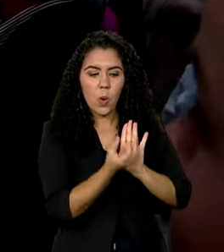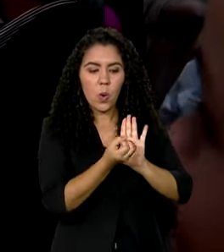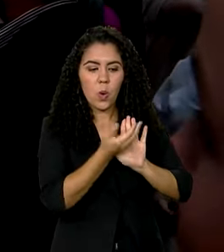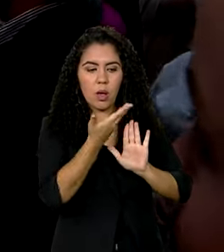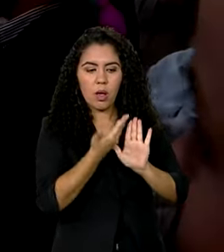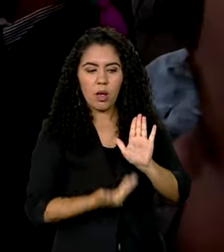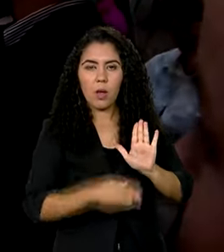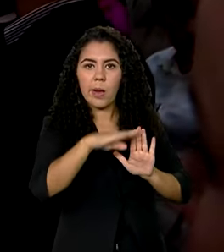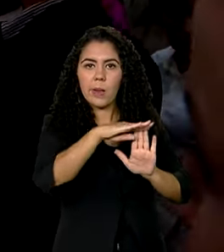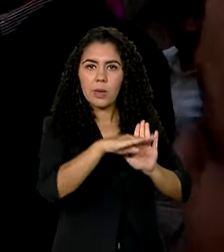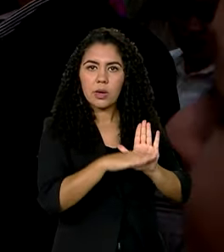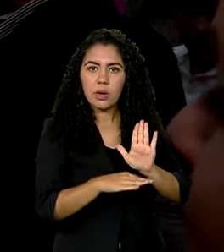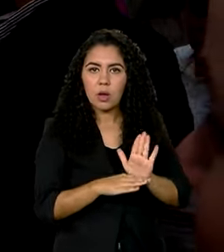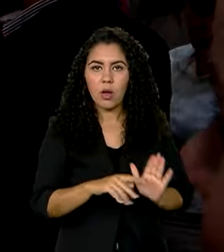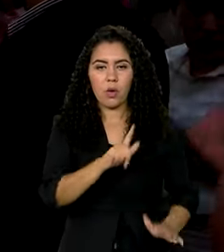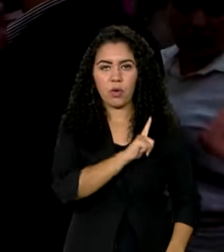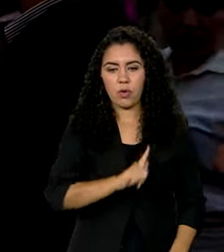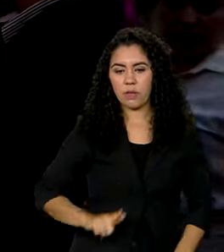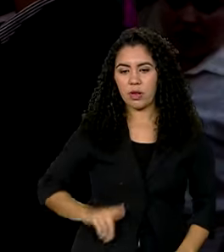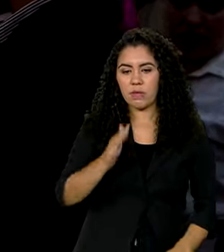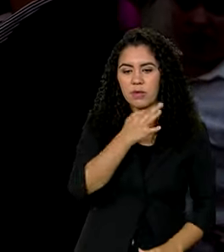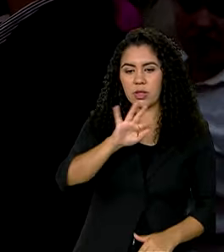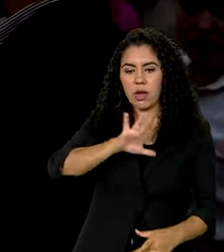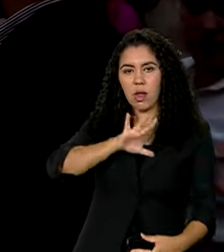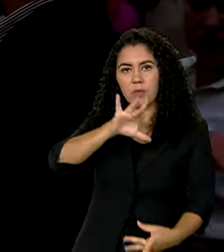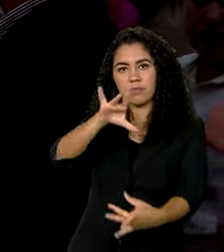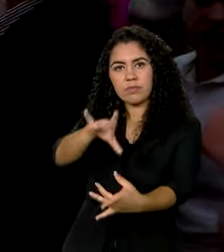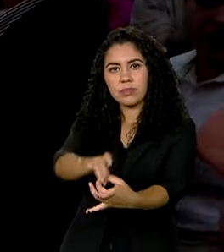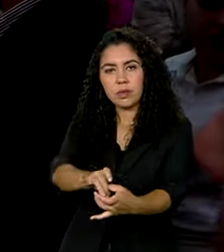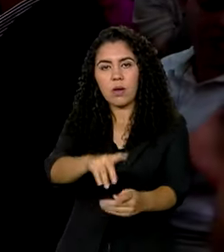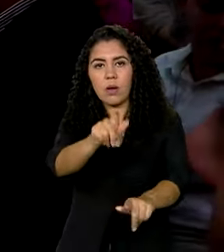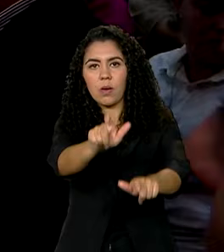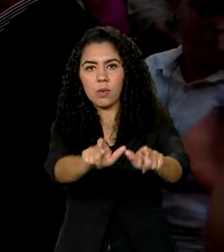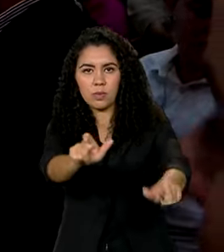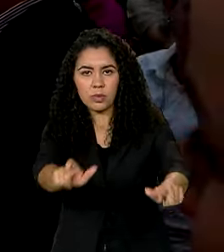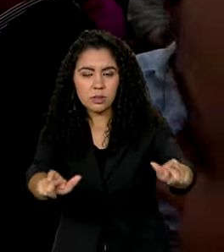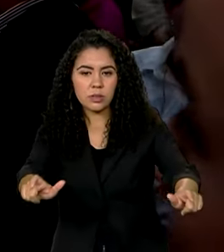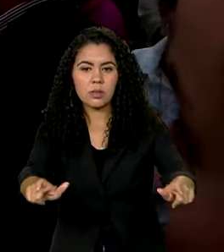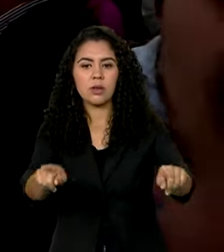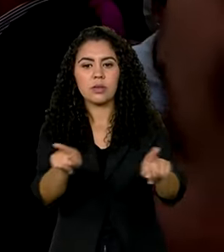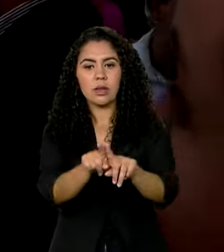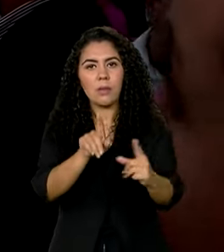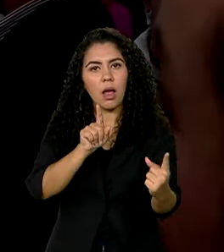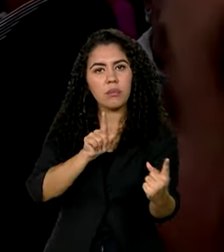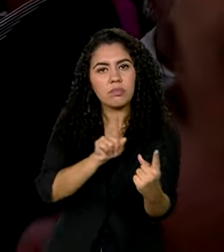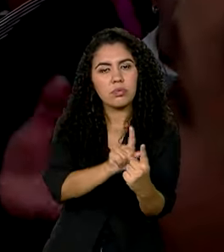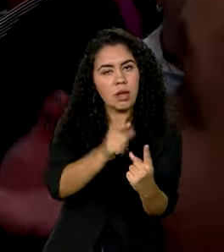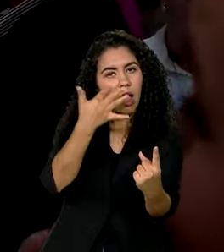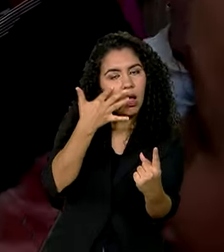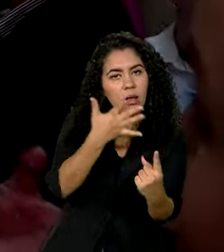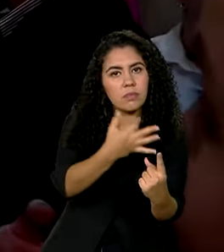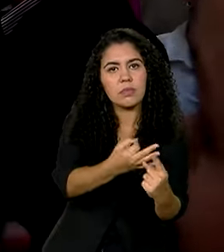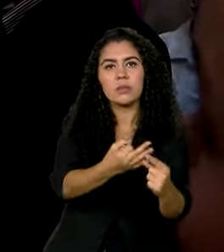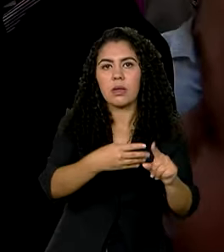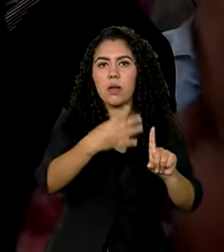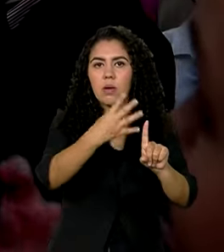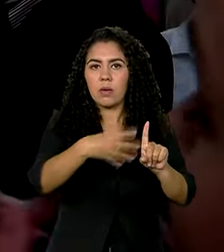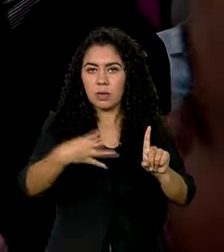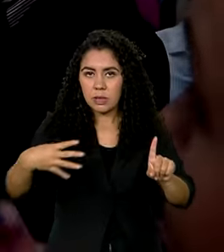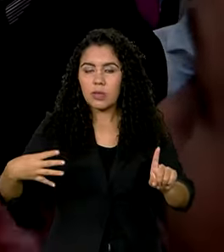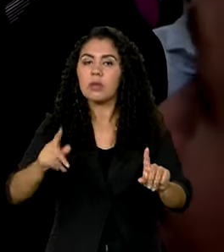vão conectar o governo federal numa ação direta com a ponta e o atendimento às pessoas LGBTQIA+. E a partir daí,